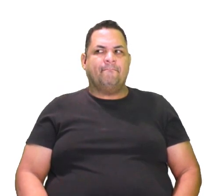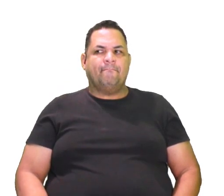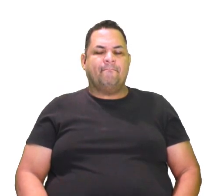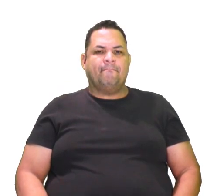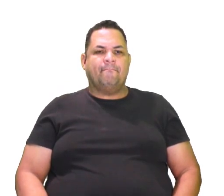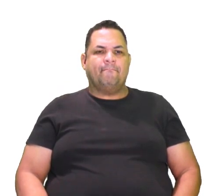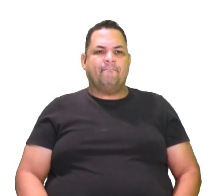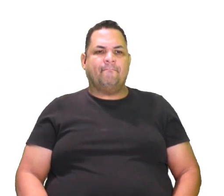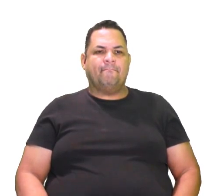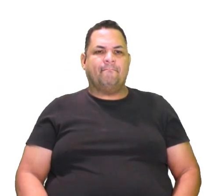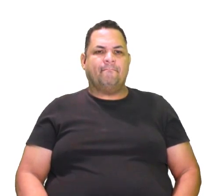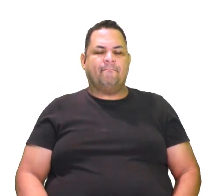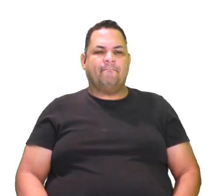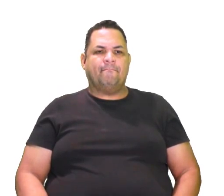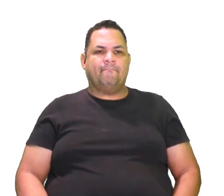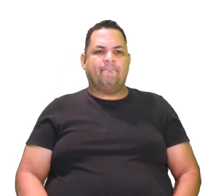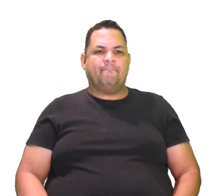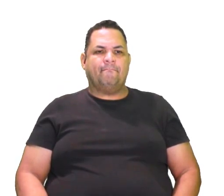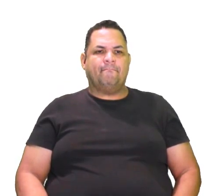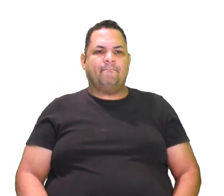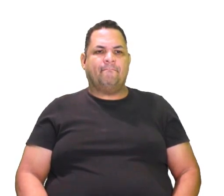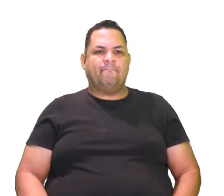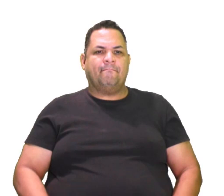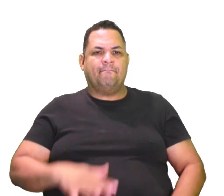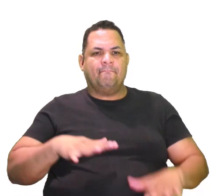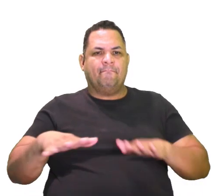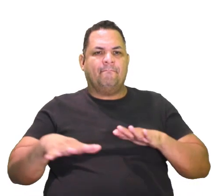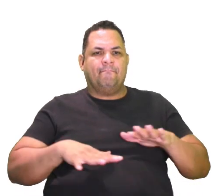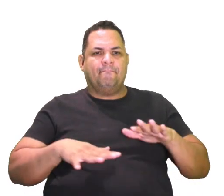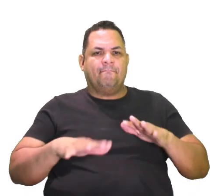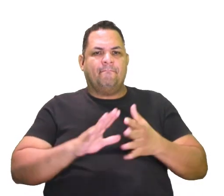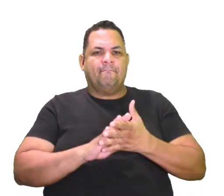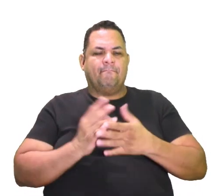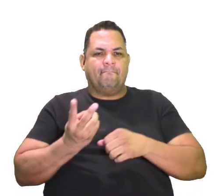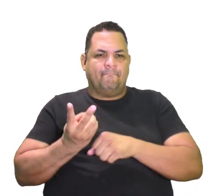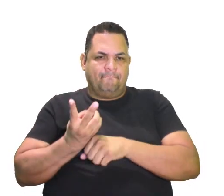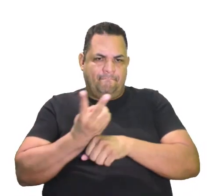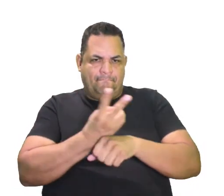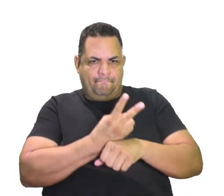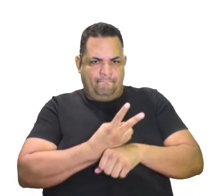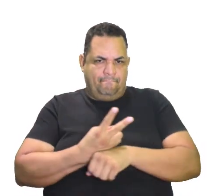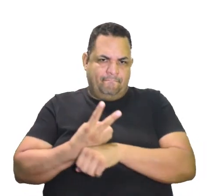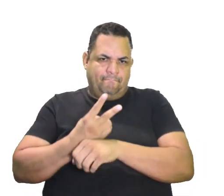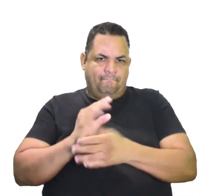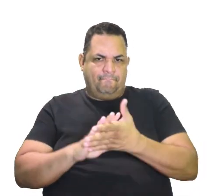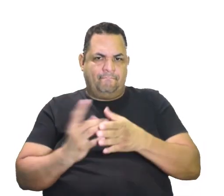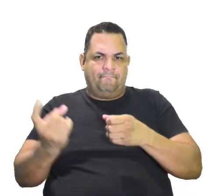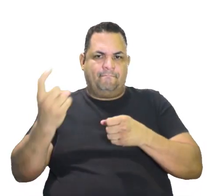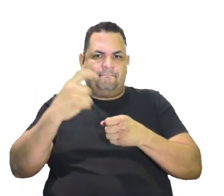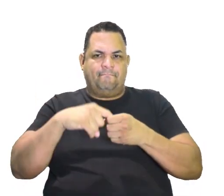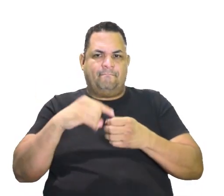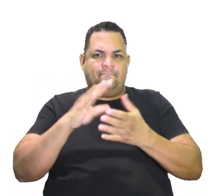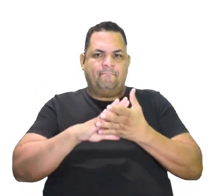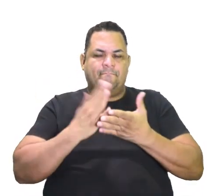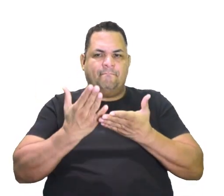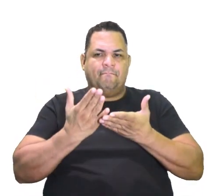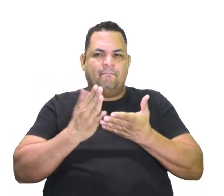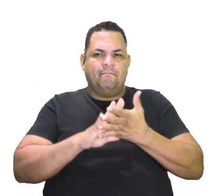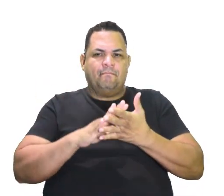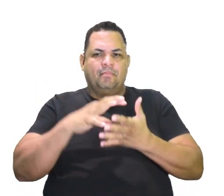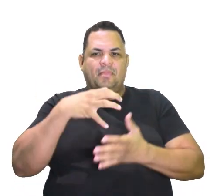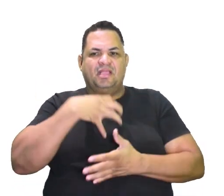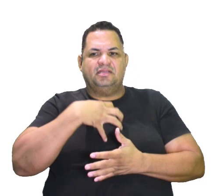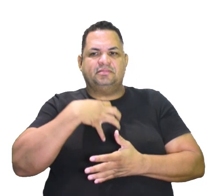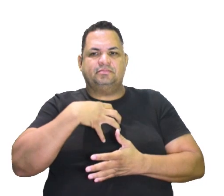Na questão de número 2, o movimento buscava reviver o espírito